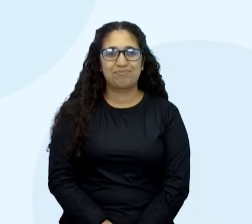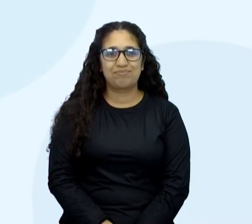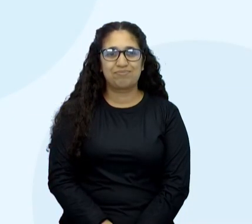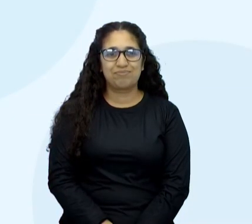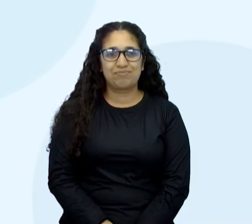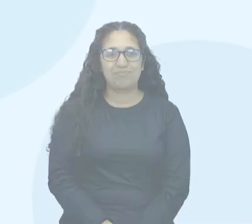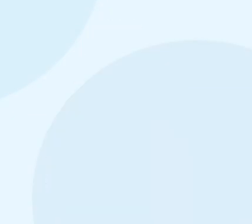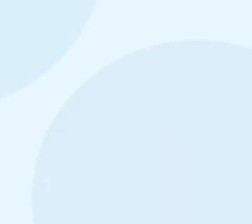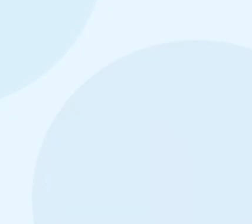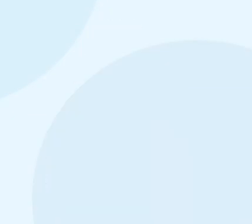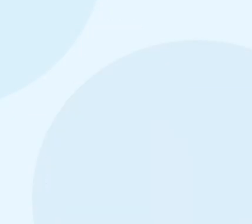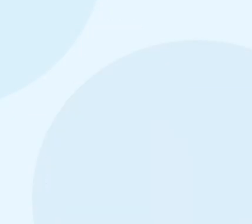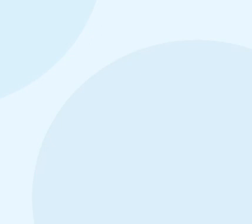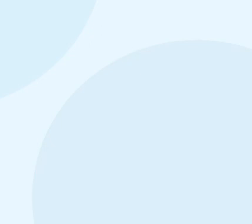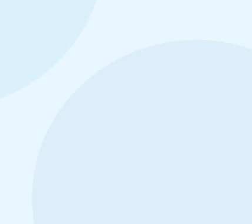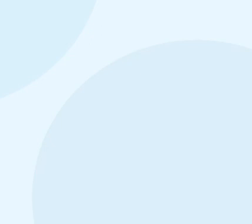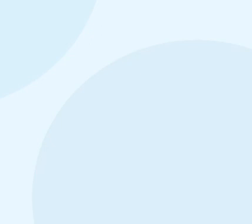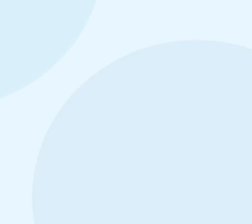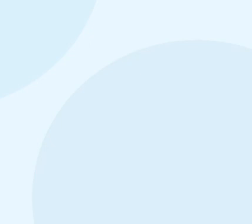Tchau,